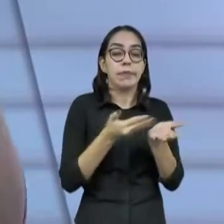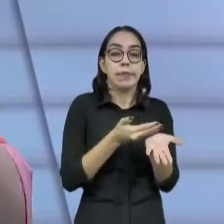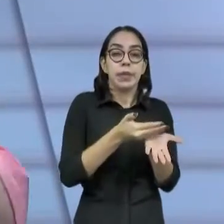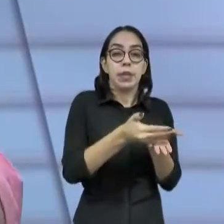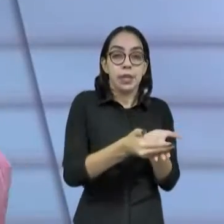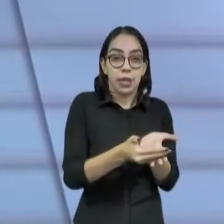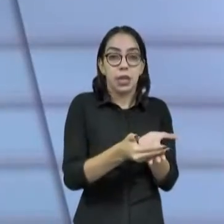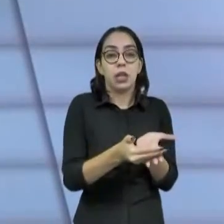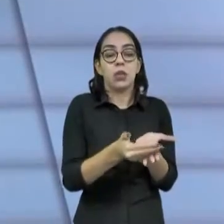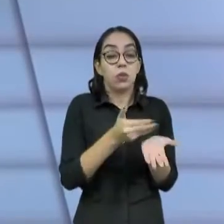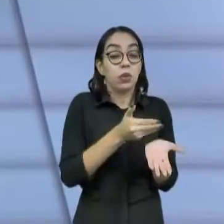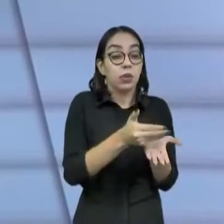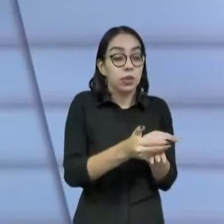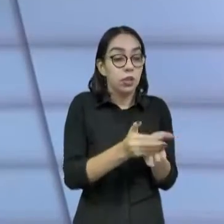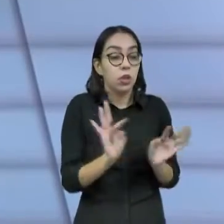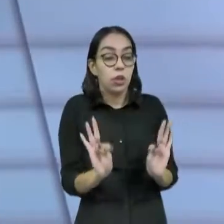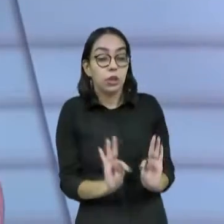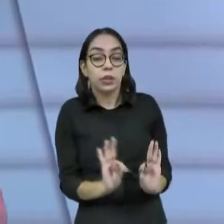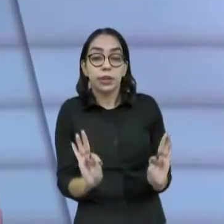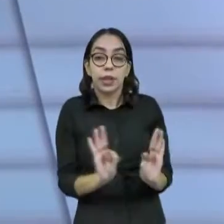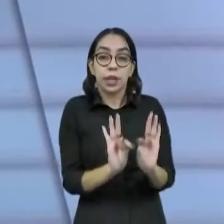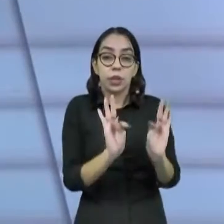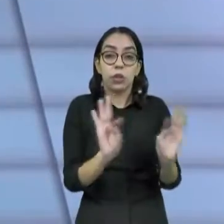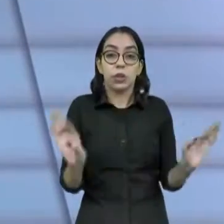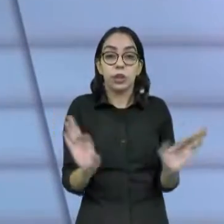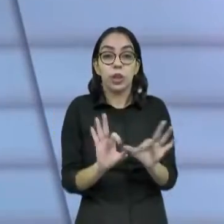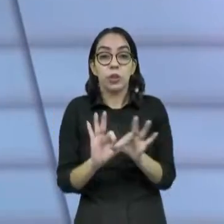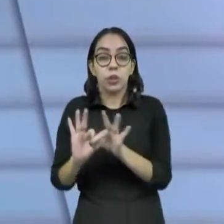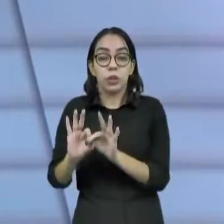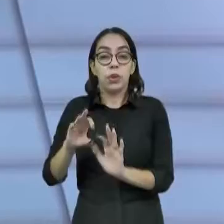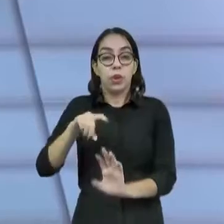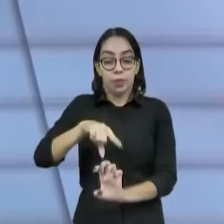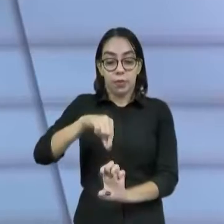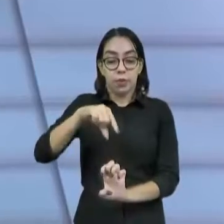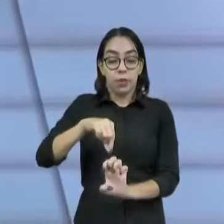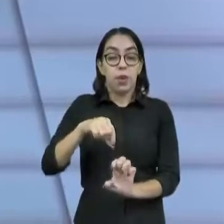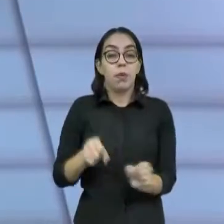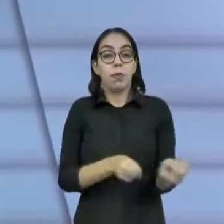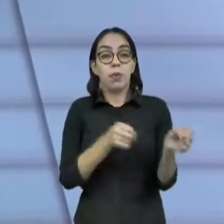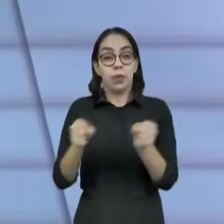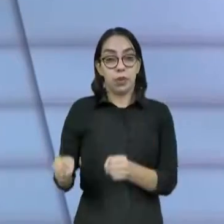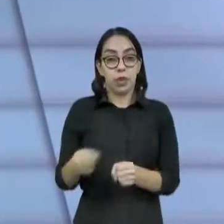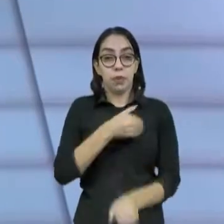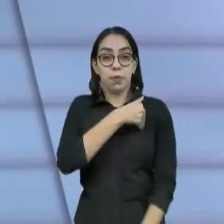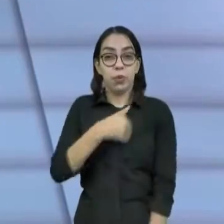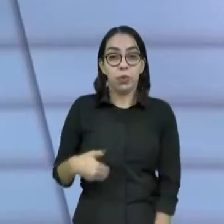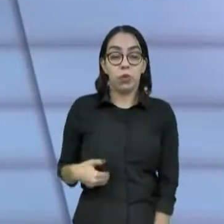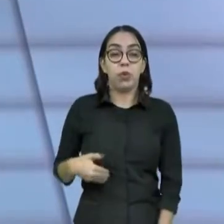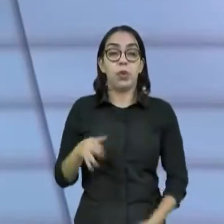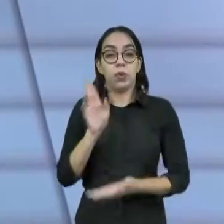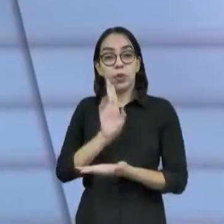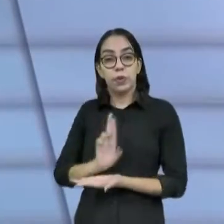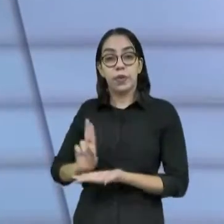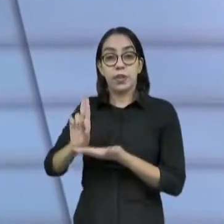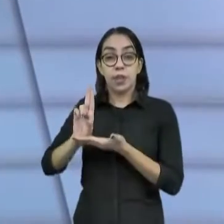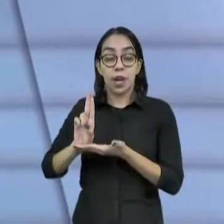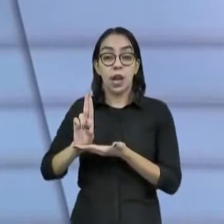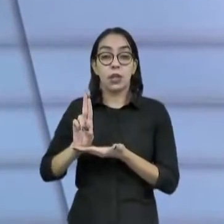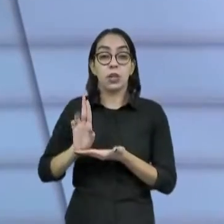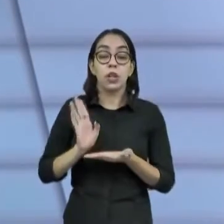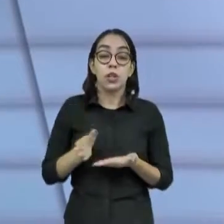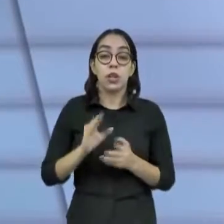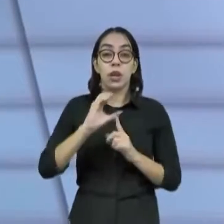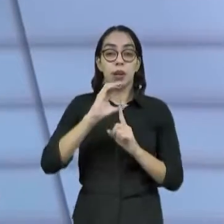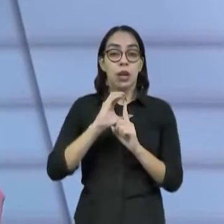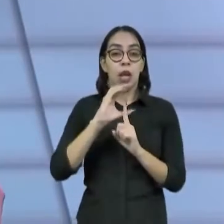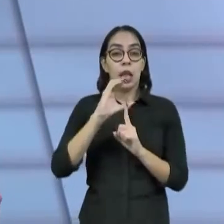tecnológicos que estão trabalhando diretamente com os empreendedores, o poder público e a academia, por exemplo. Então, existe um cronograma e